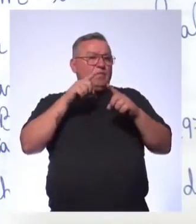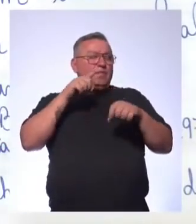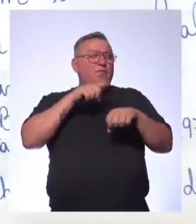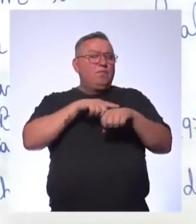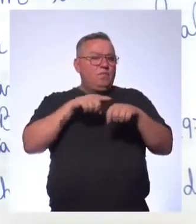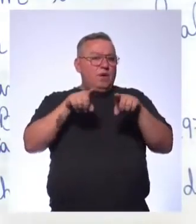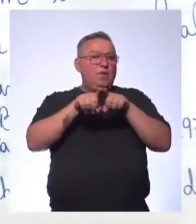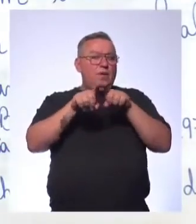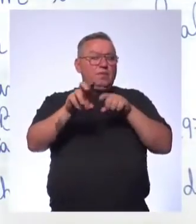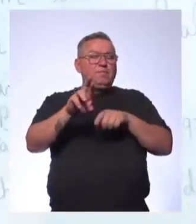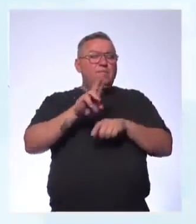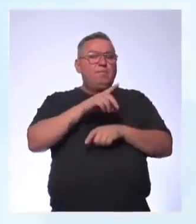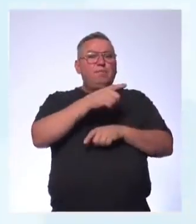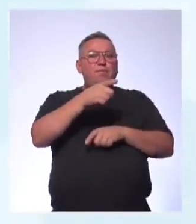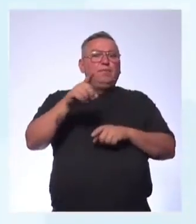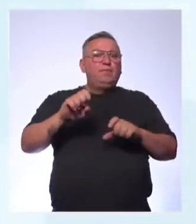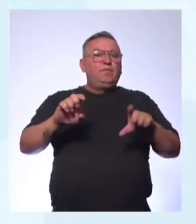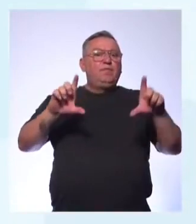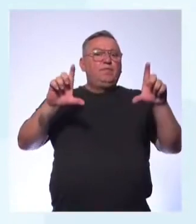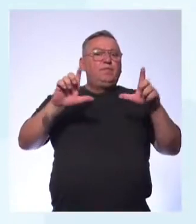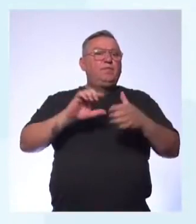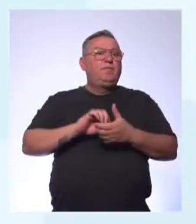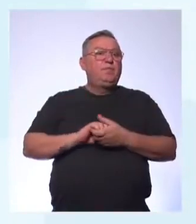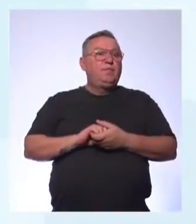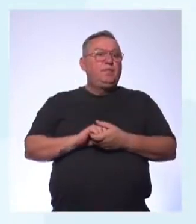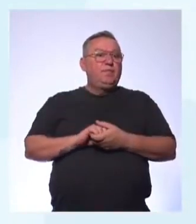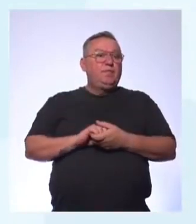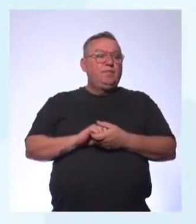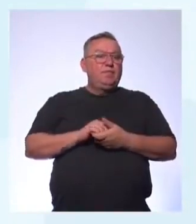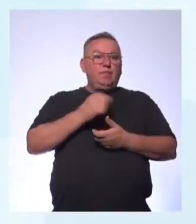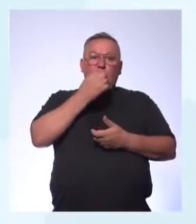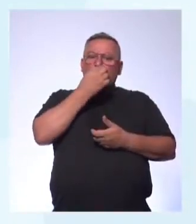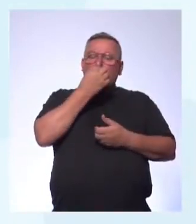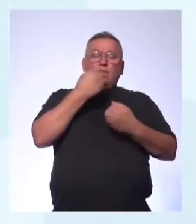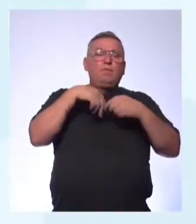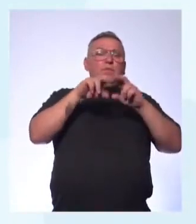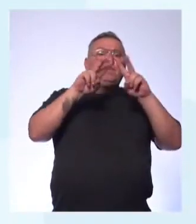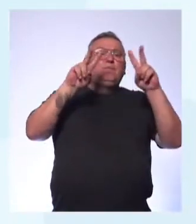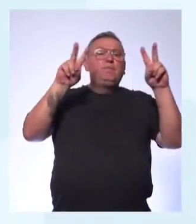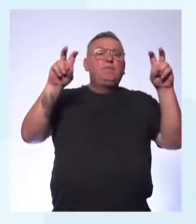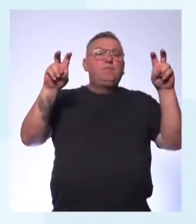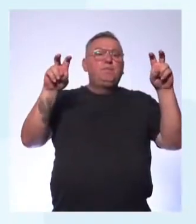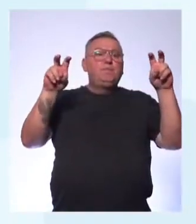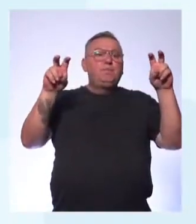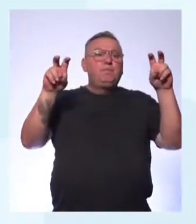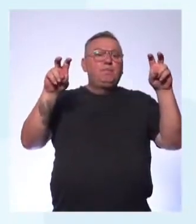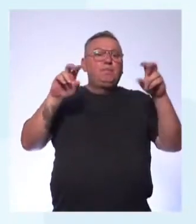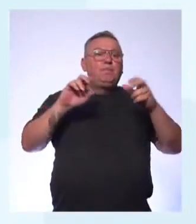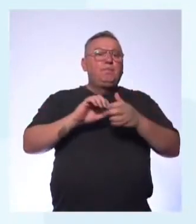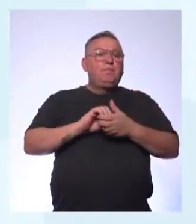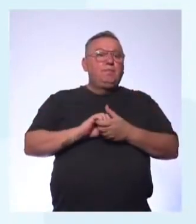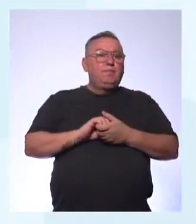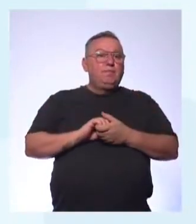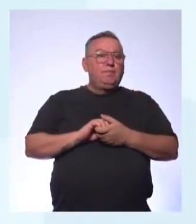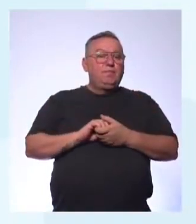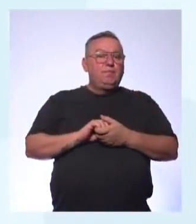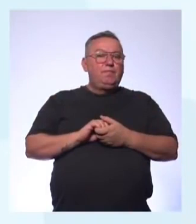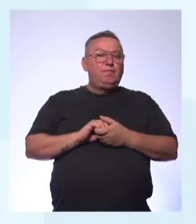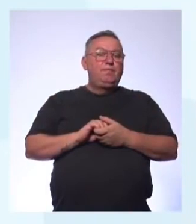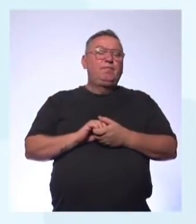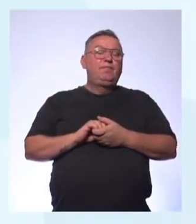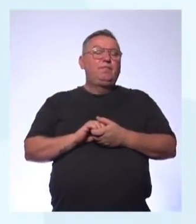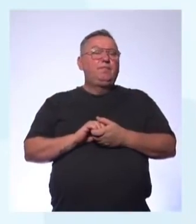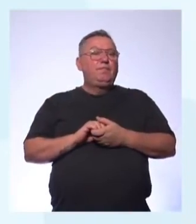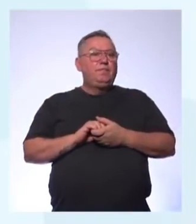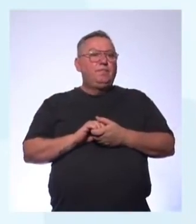vamos colocar a resposta aqui na tela pra vocês What is the title? Qual é o título? The title is Do you know why